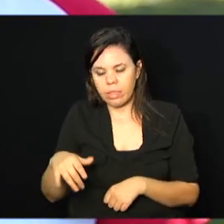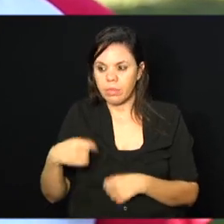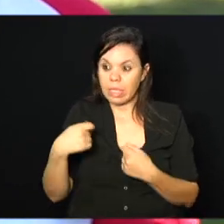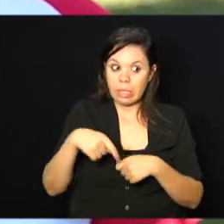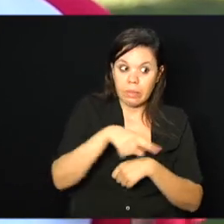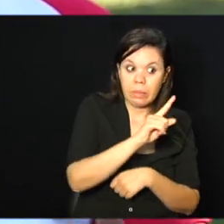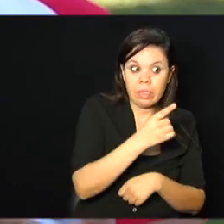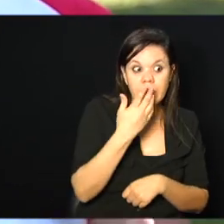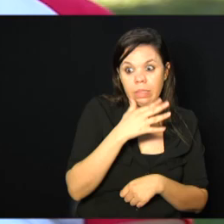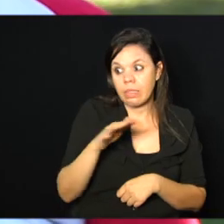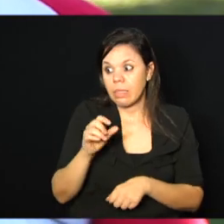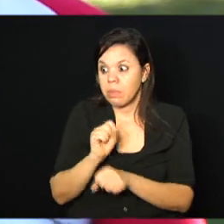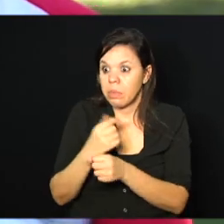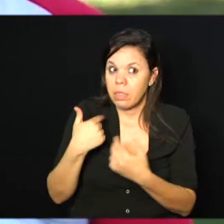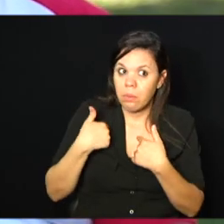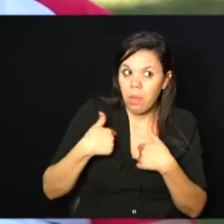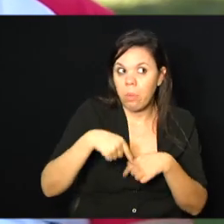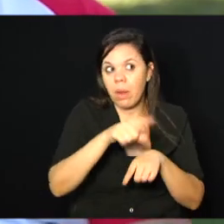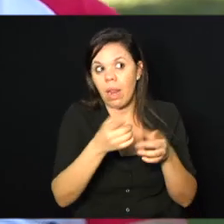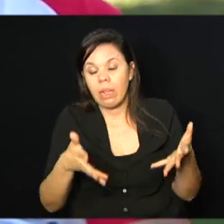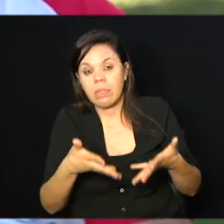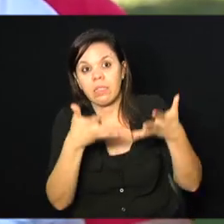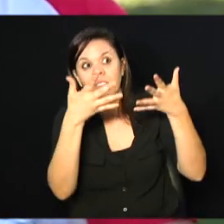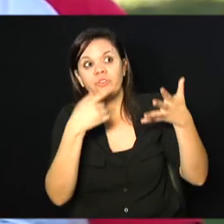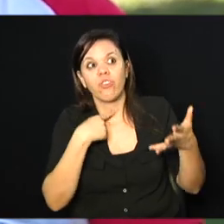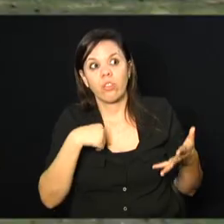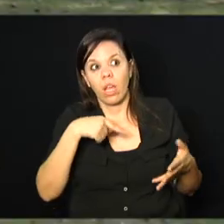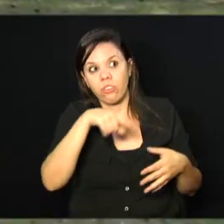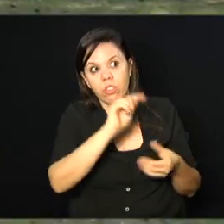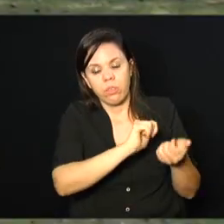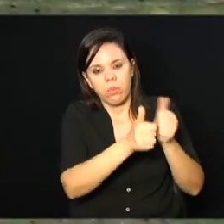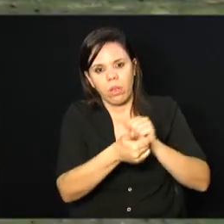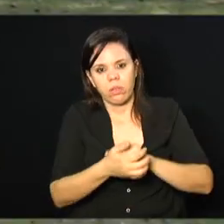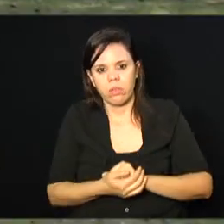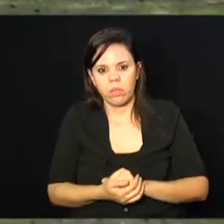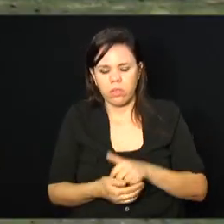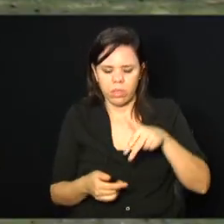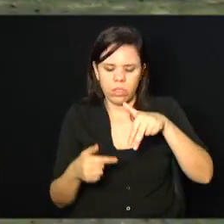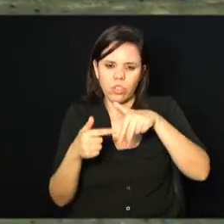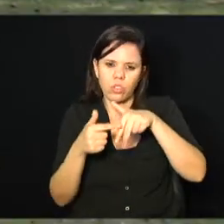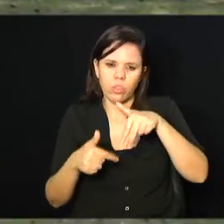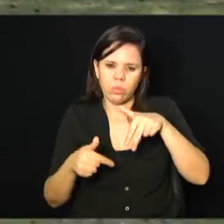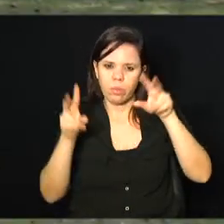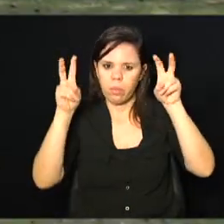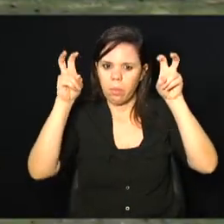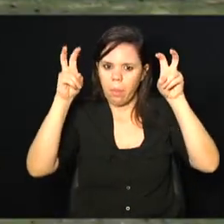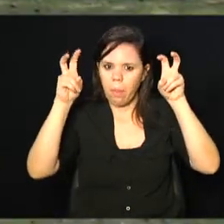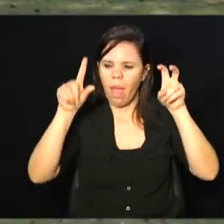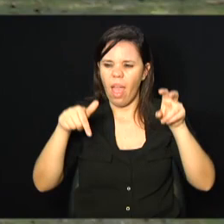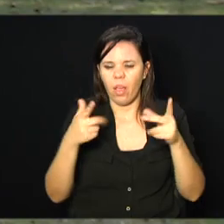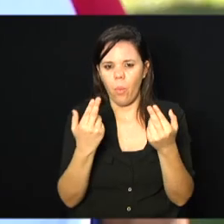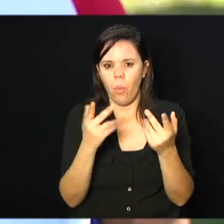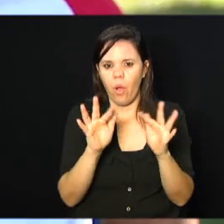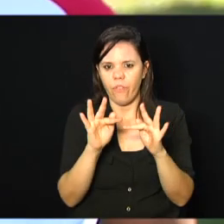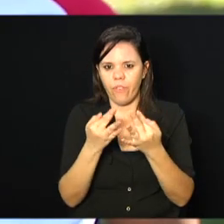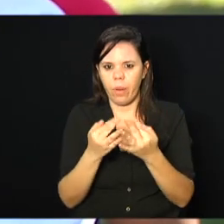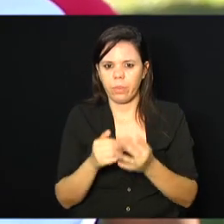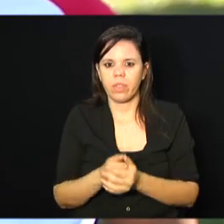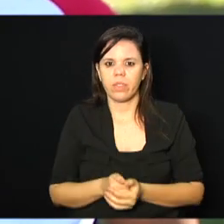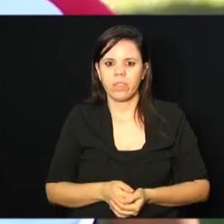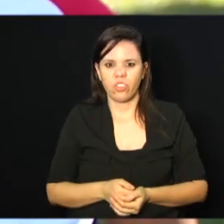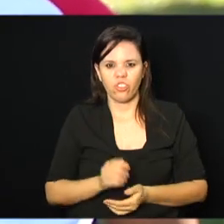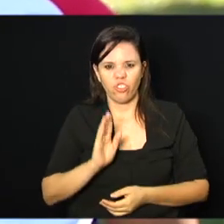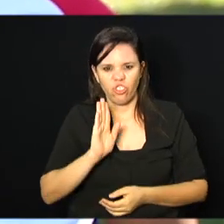né? Então, quer dizer, isso incentiva também, né? A prática esportiva. E o Pernas é uma grande família? Ah, já